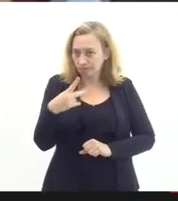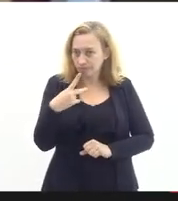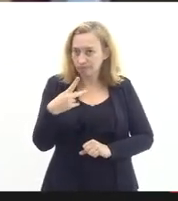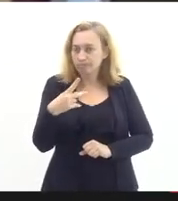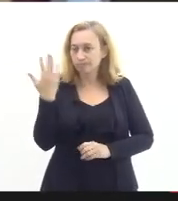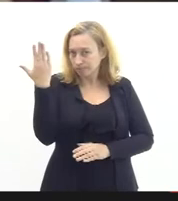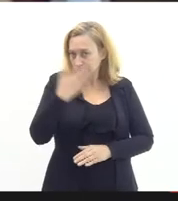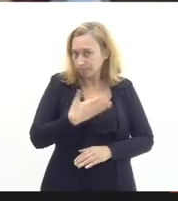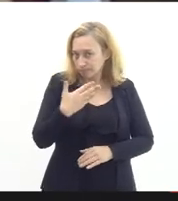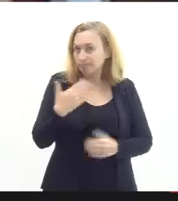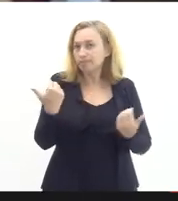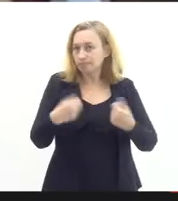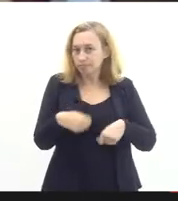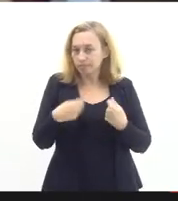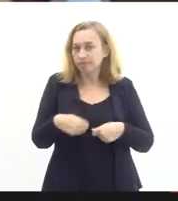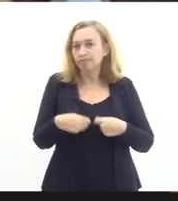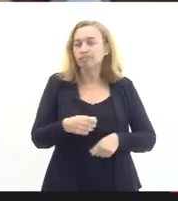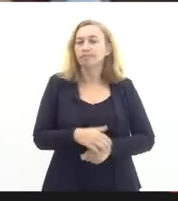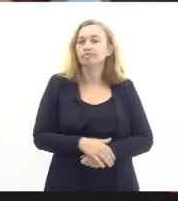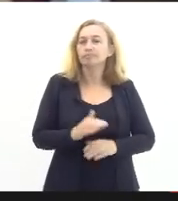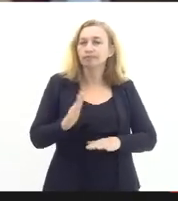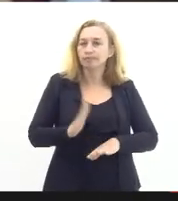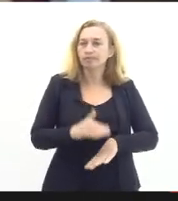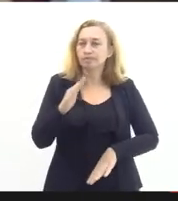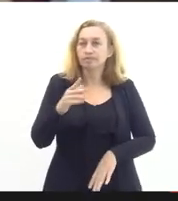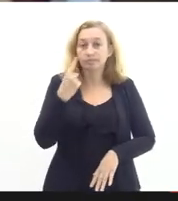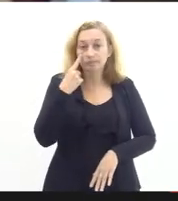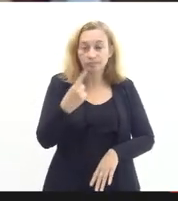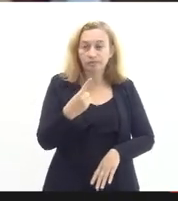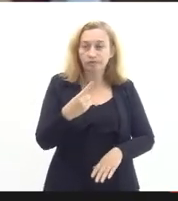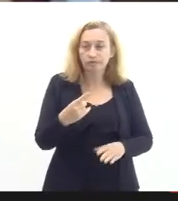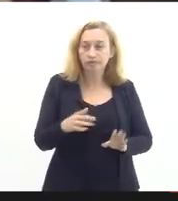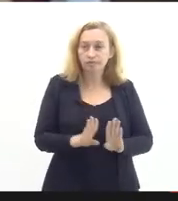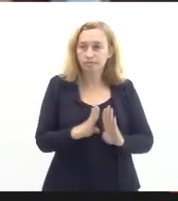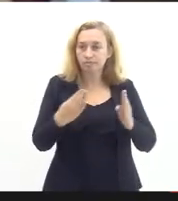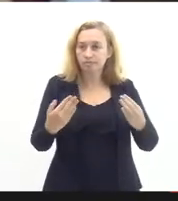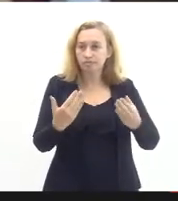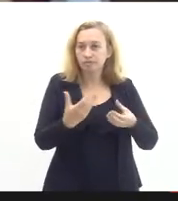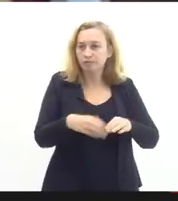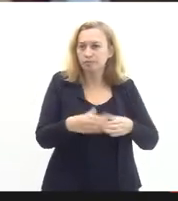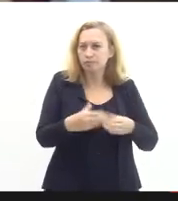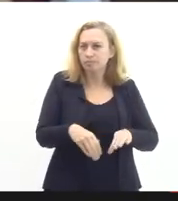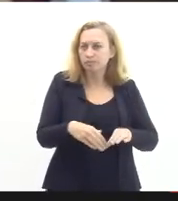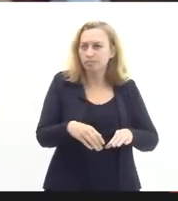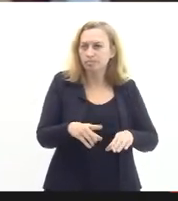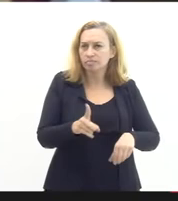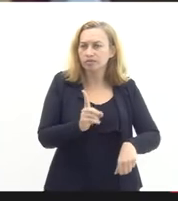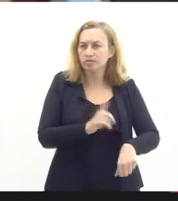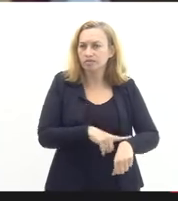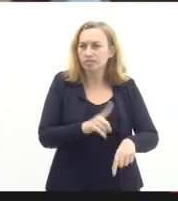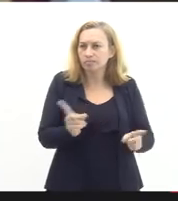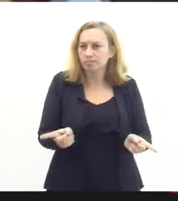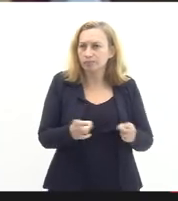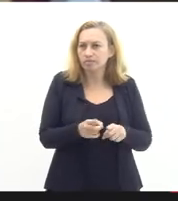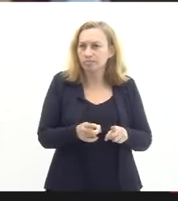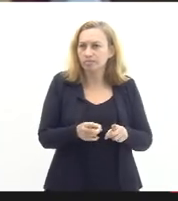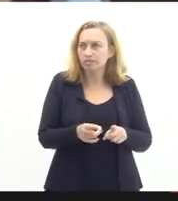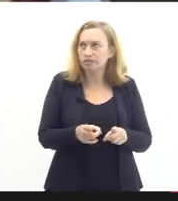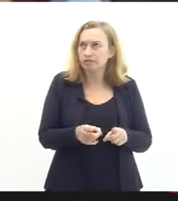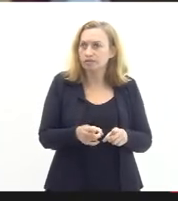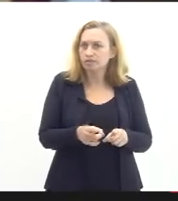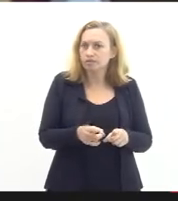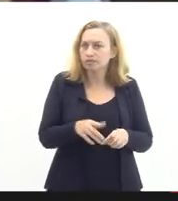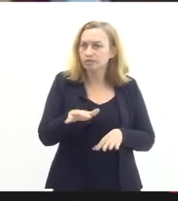comprove essa carência superior é que a gente vê que foi aberto agora um concurso para temporário em que já foram